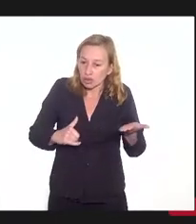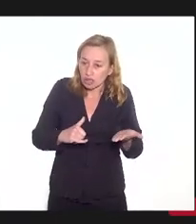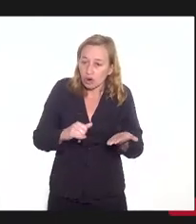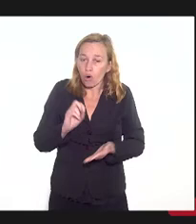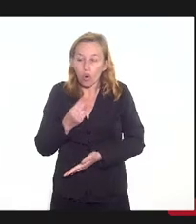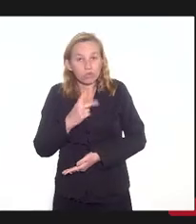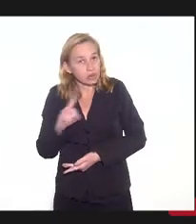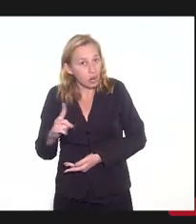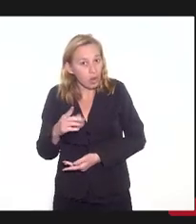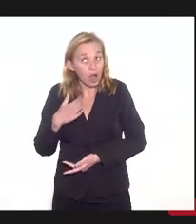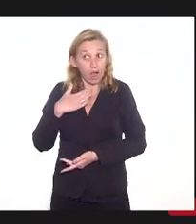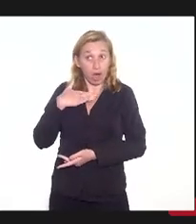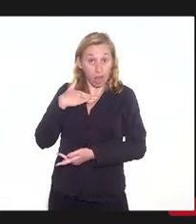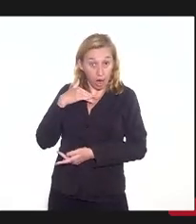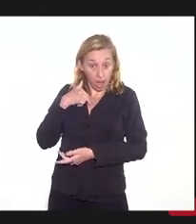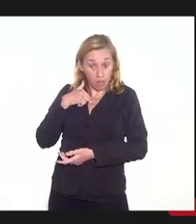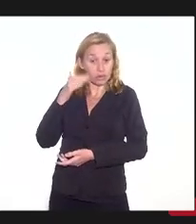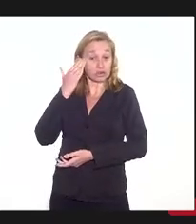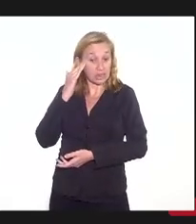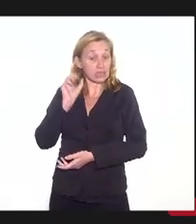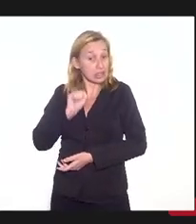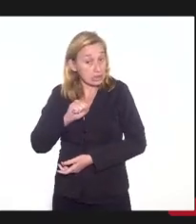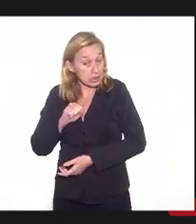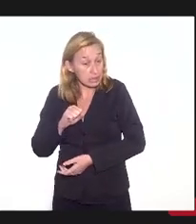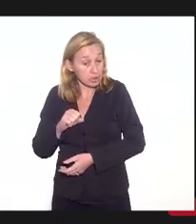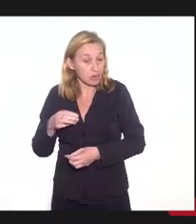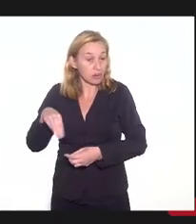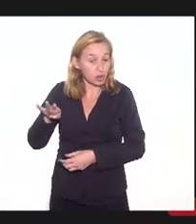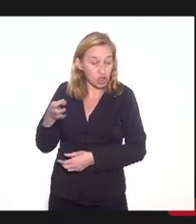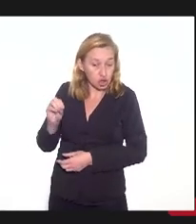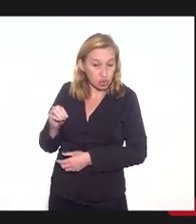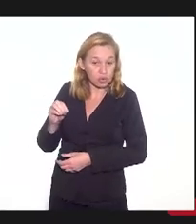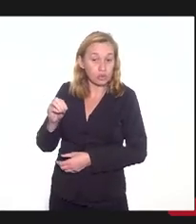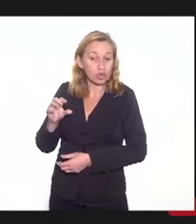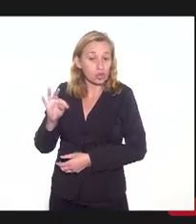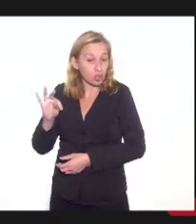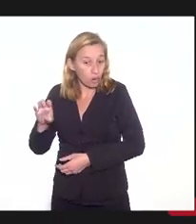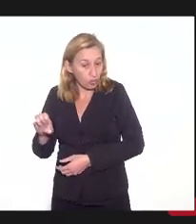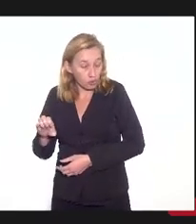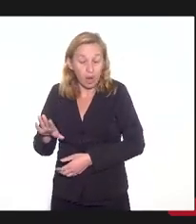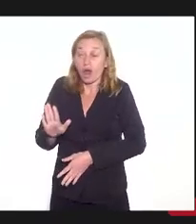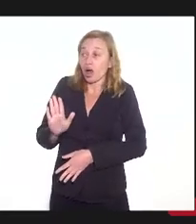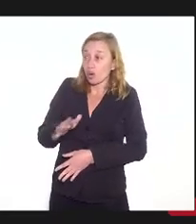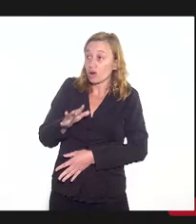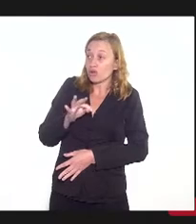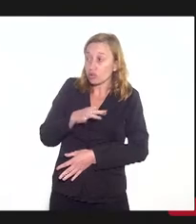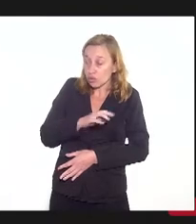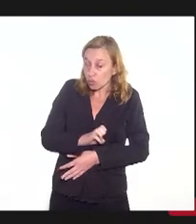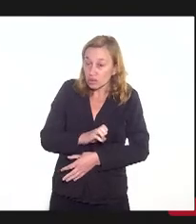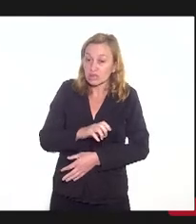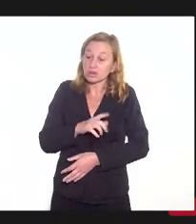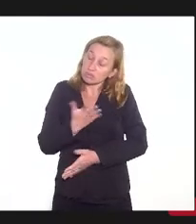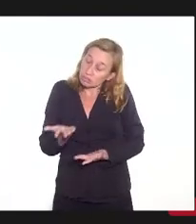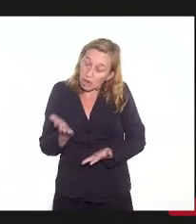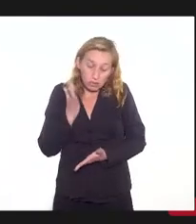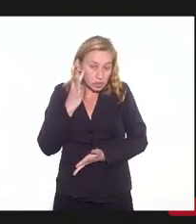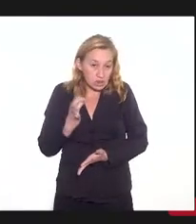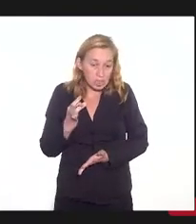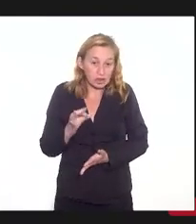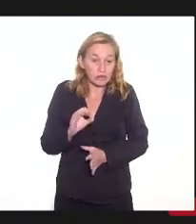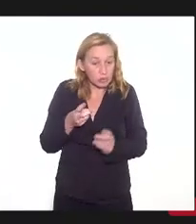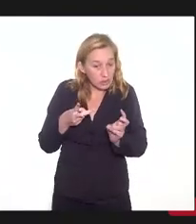Pela decisão do ministro Toffoli, e não do Fux. Do Fux, ministro Fux, é sobre serviço da dívida. Era só uma